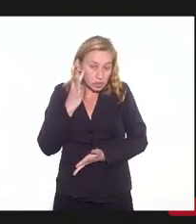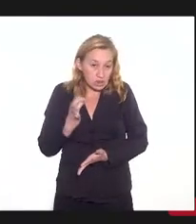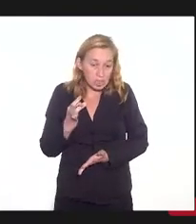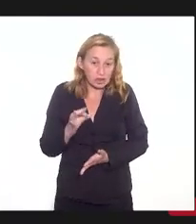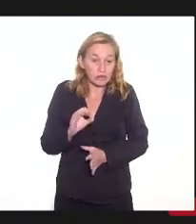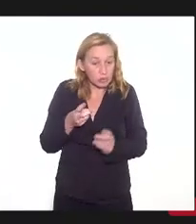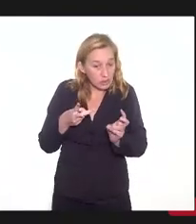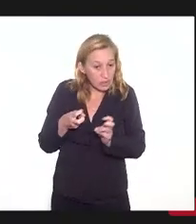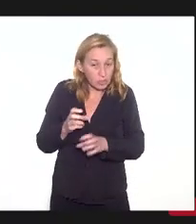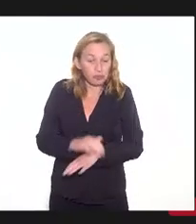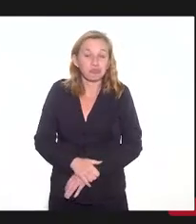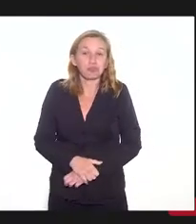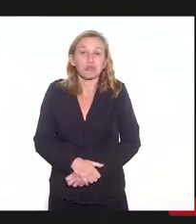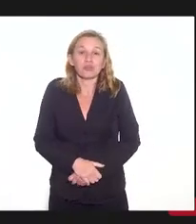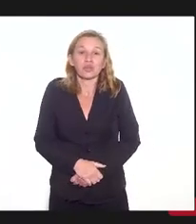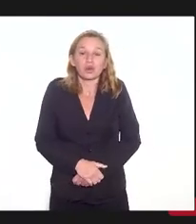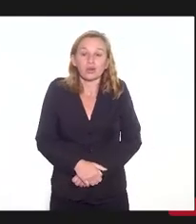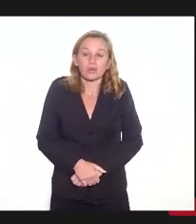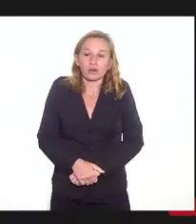observação.